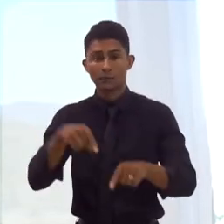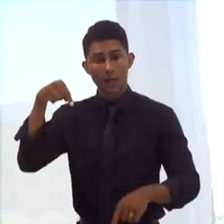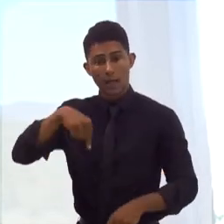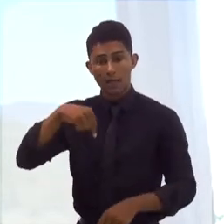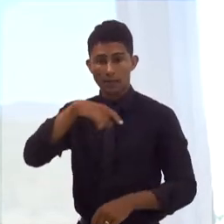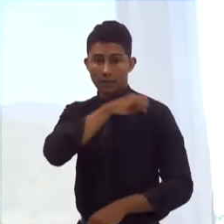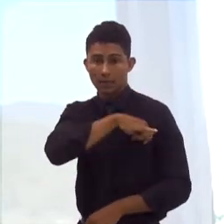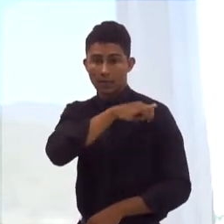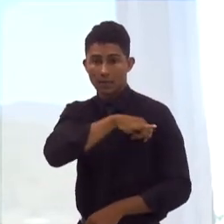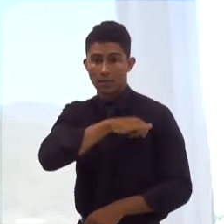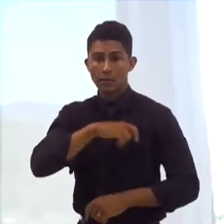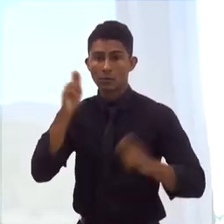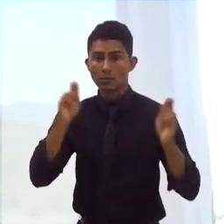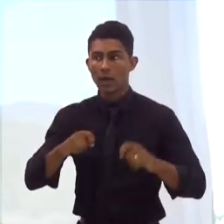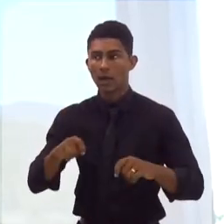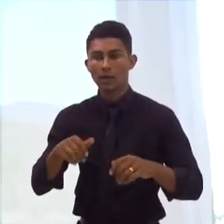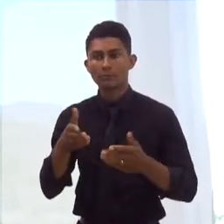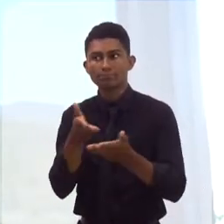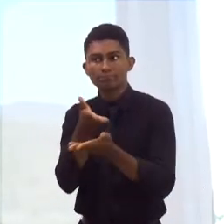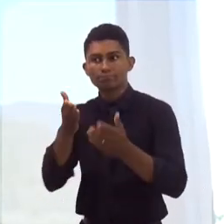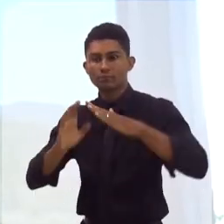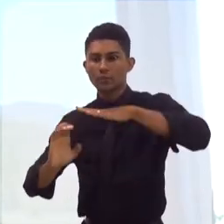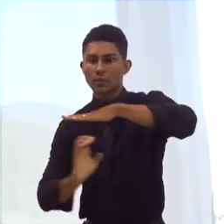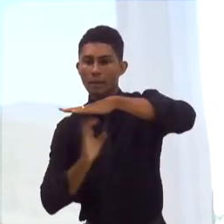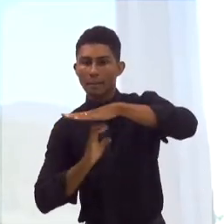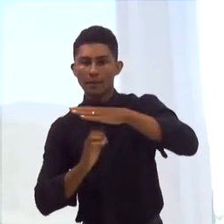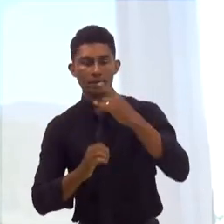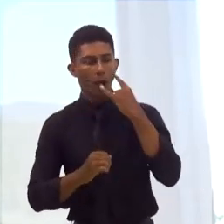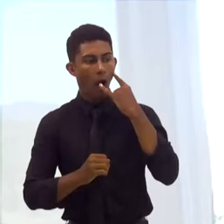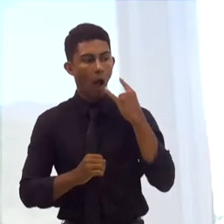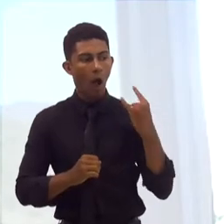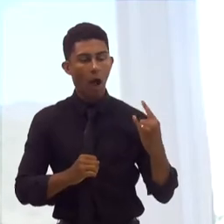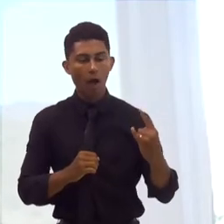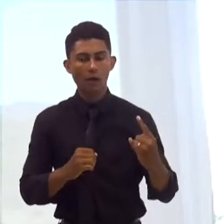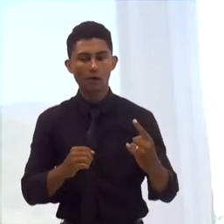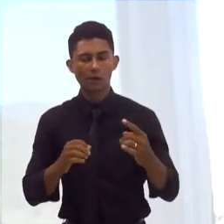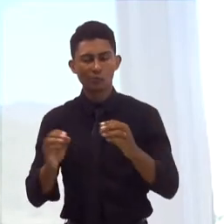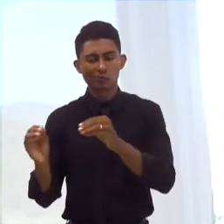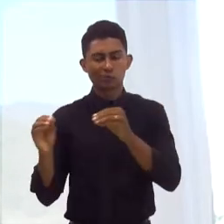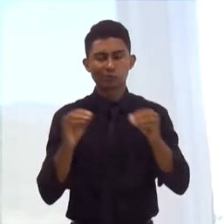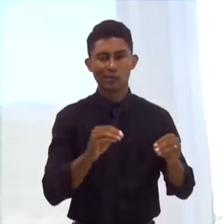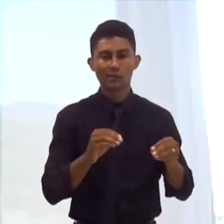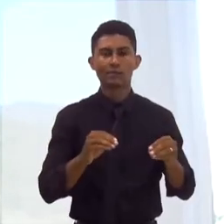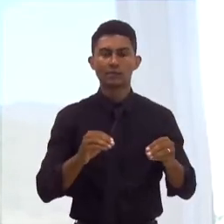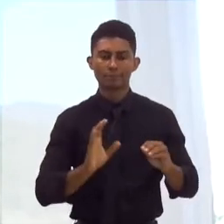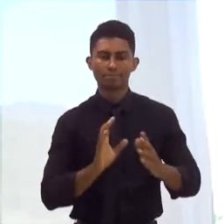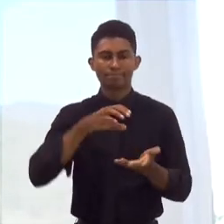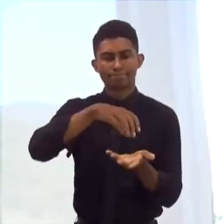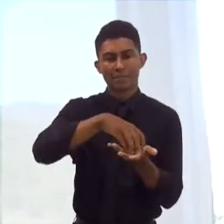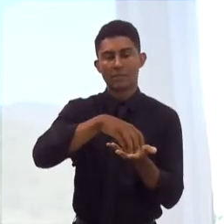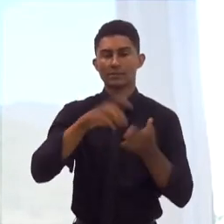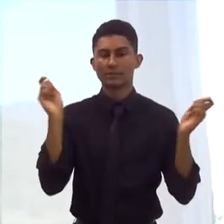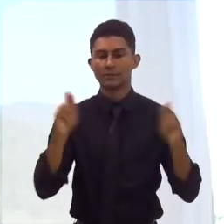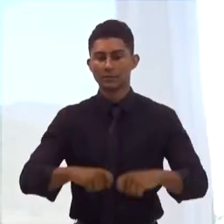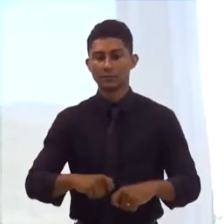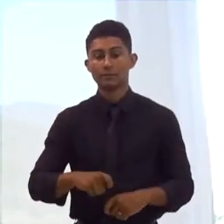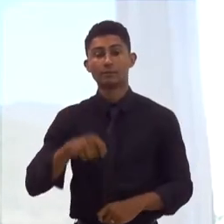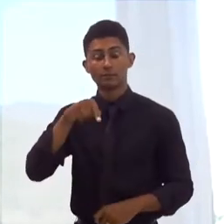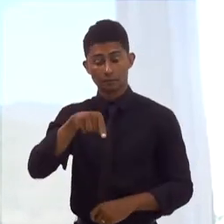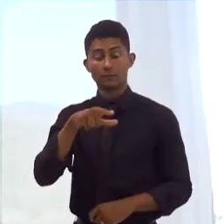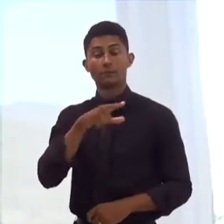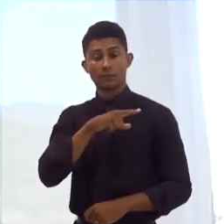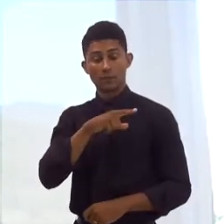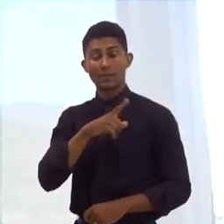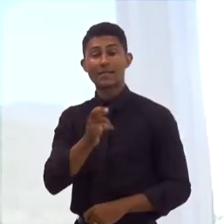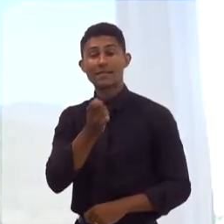para o Estado do Rio de Janeiro toda a cadeia logística necessária para apoiar o desenvolvimento desse tipo de projeto. Nós já temos